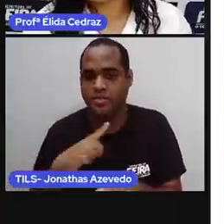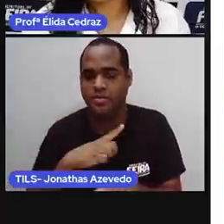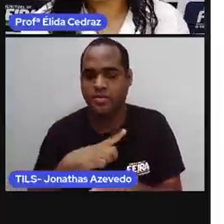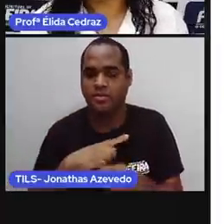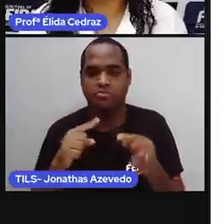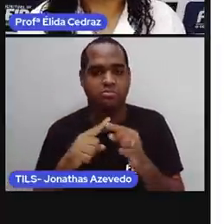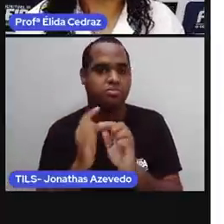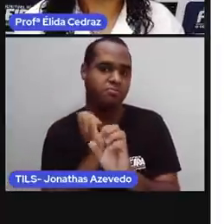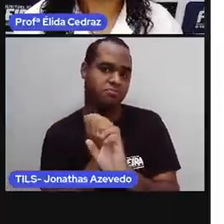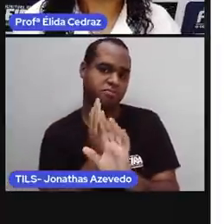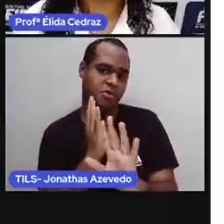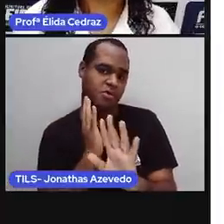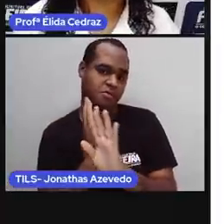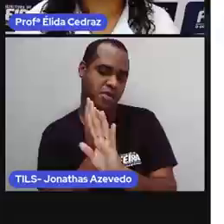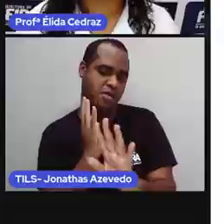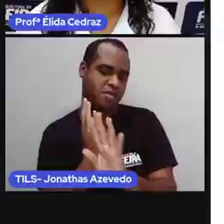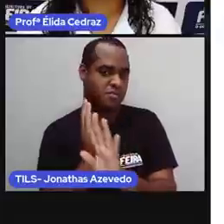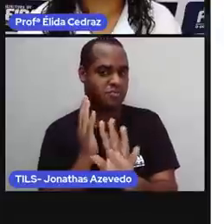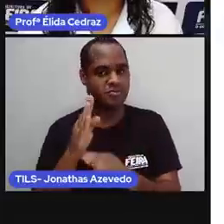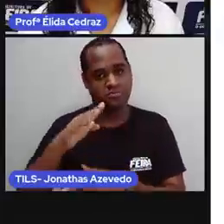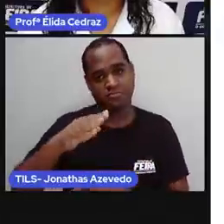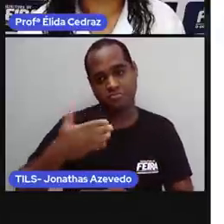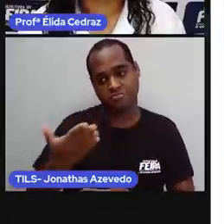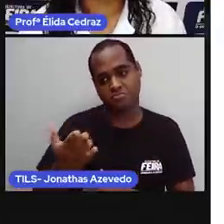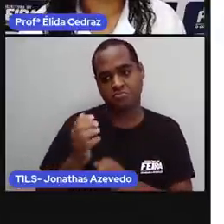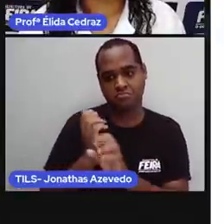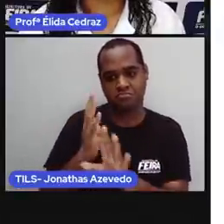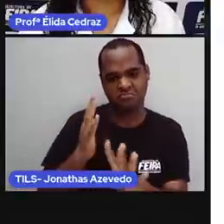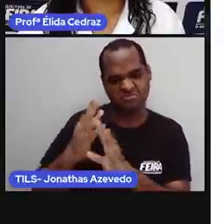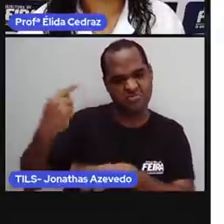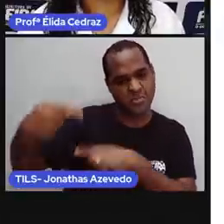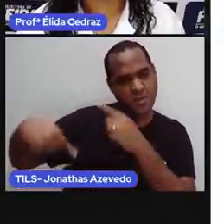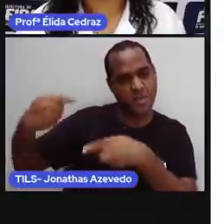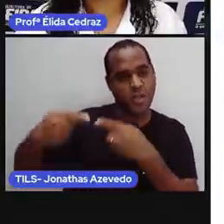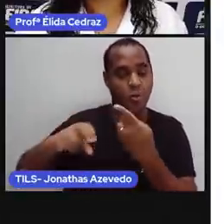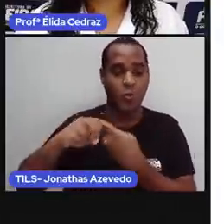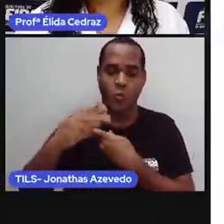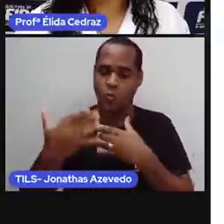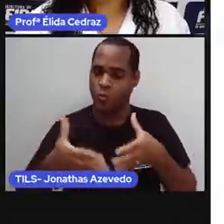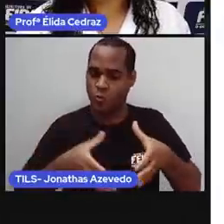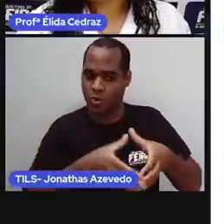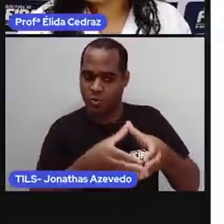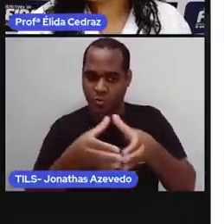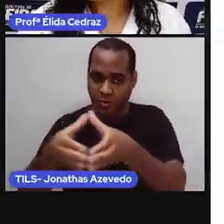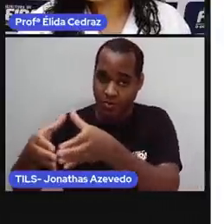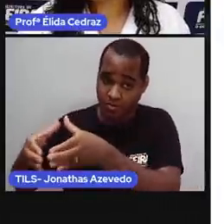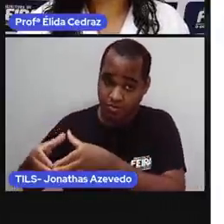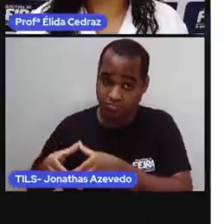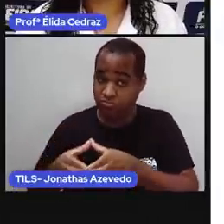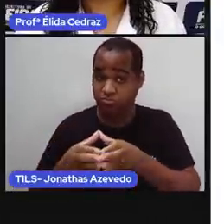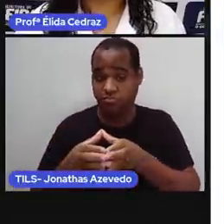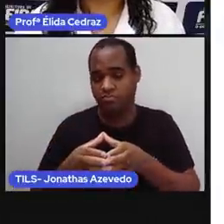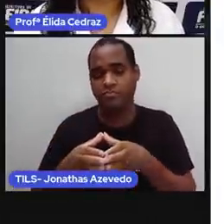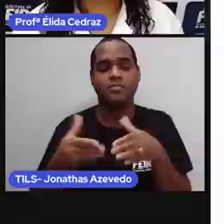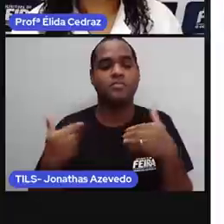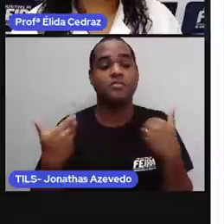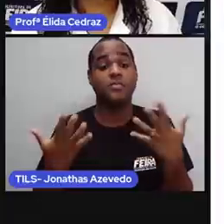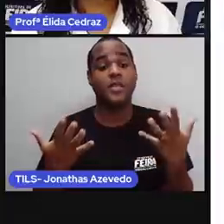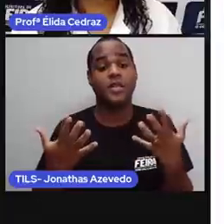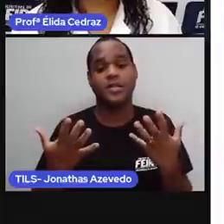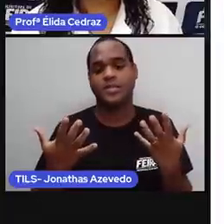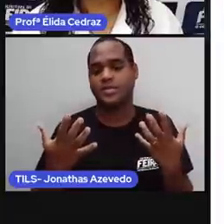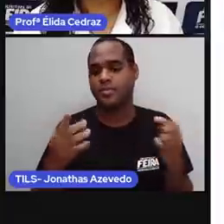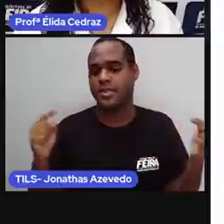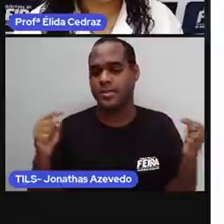fila, numa competição, numa gincana. Mas eles têm um